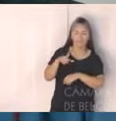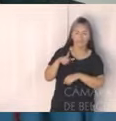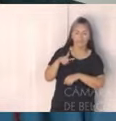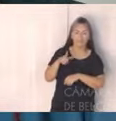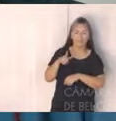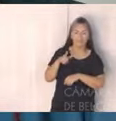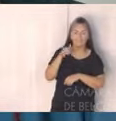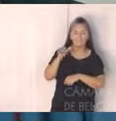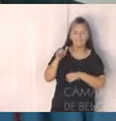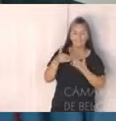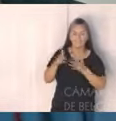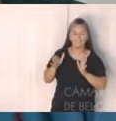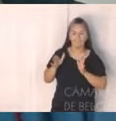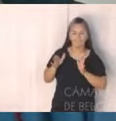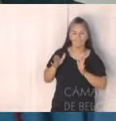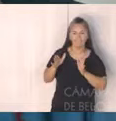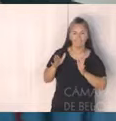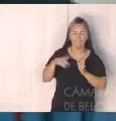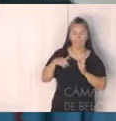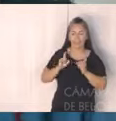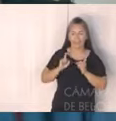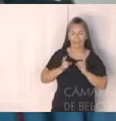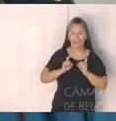a reunião.